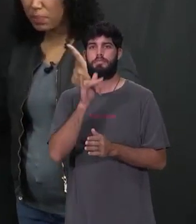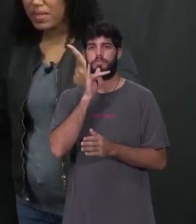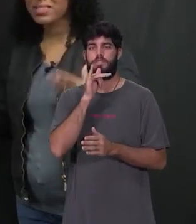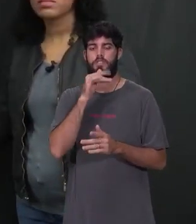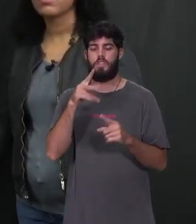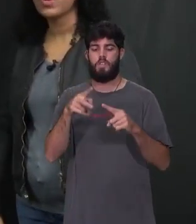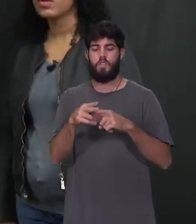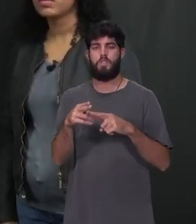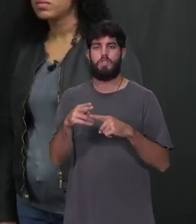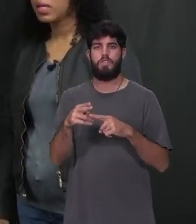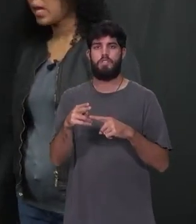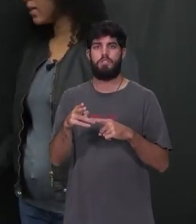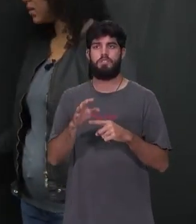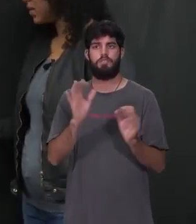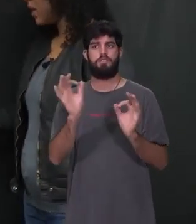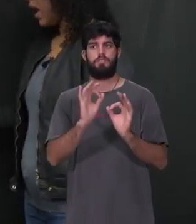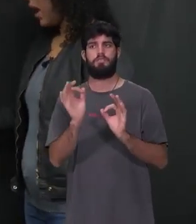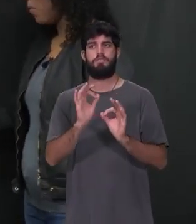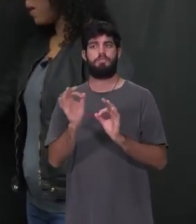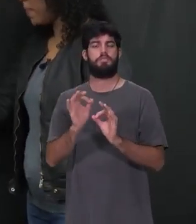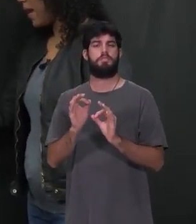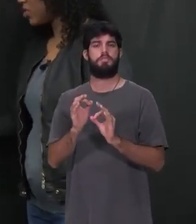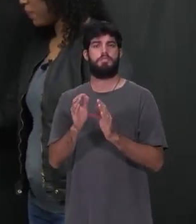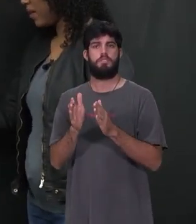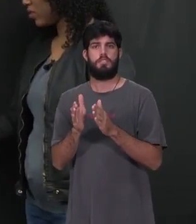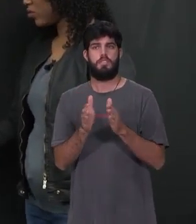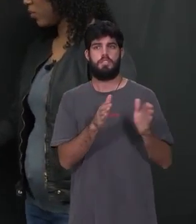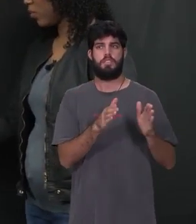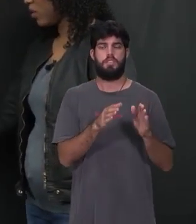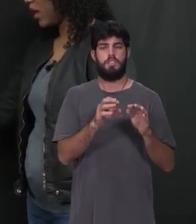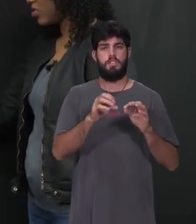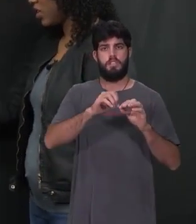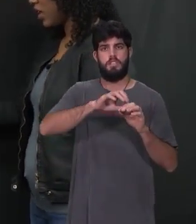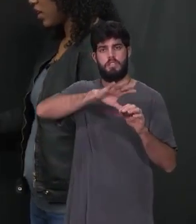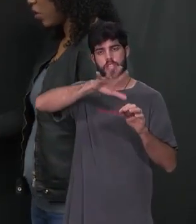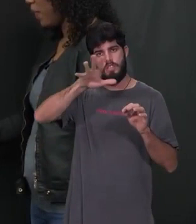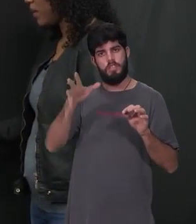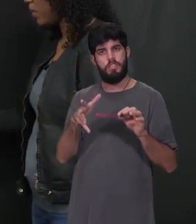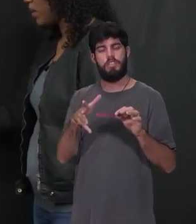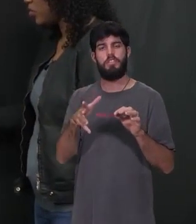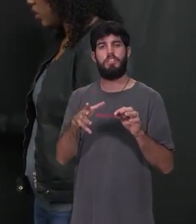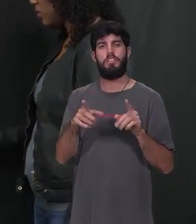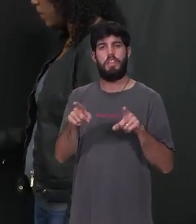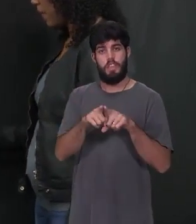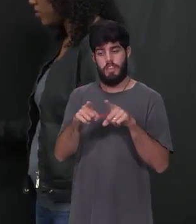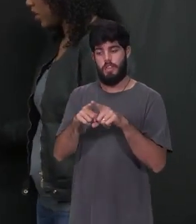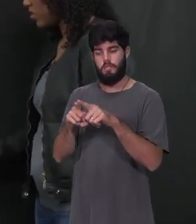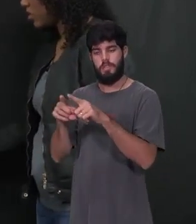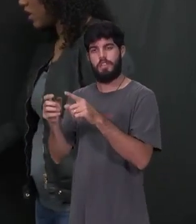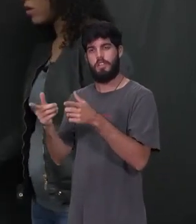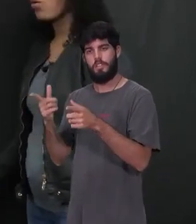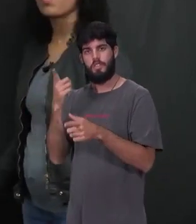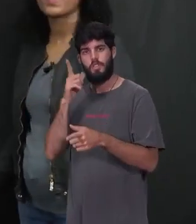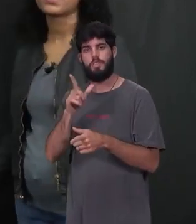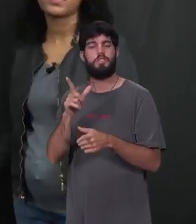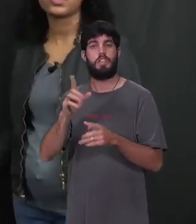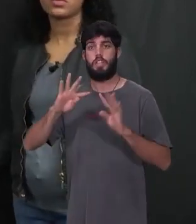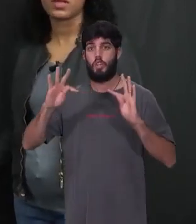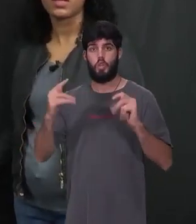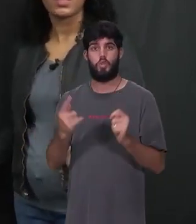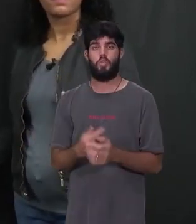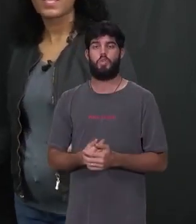Qual? O você pensa? Morreu. Que nada. Uma parte, a parte que sobrou, regenera completamente e a outra parte regenera